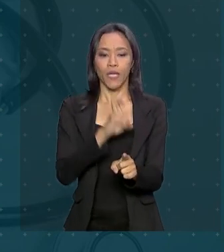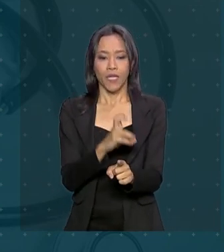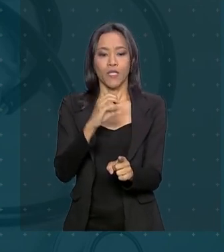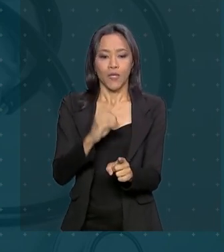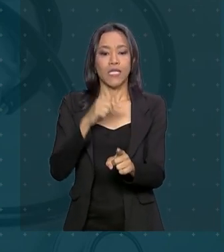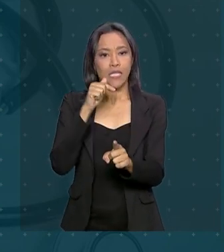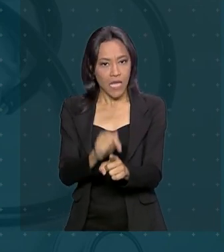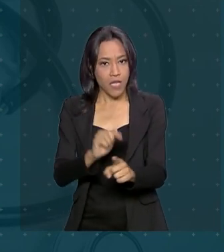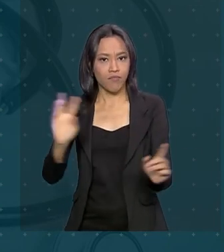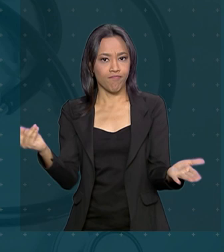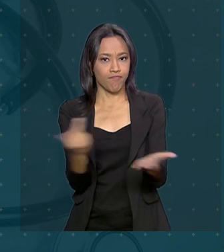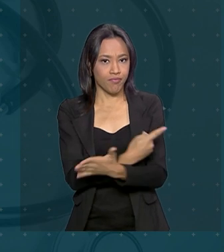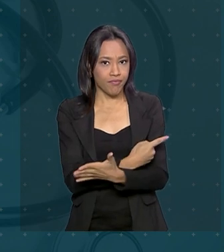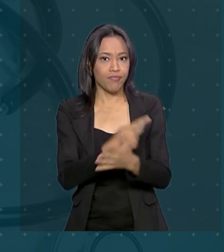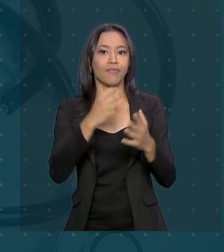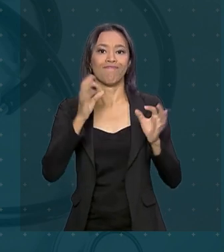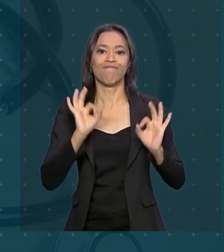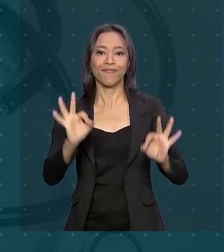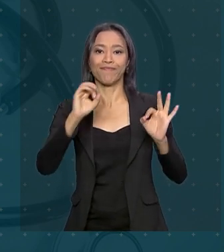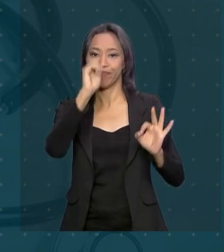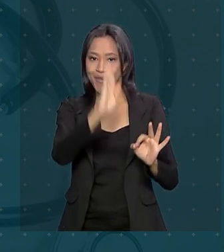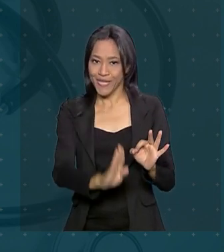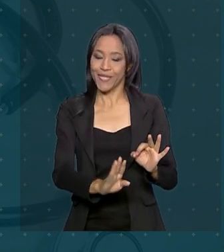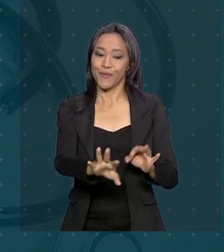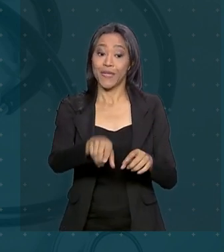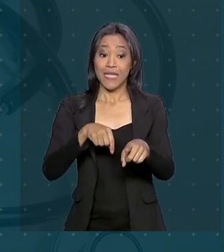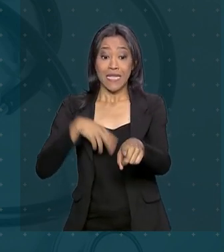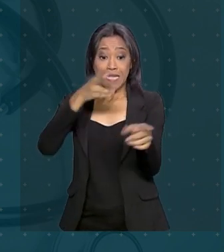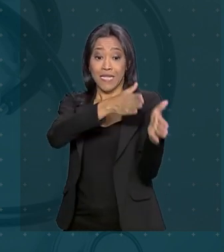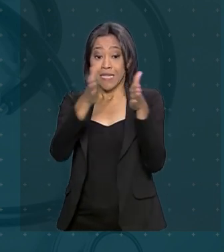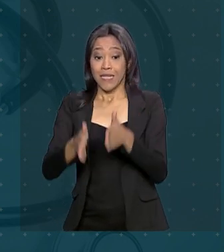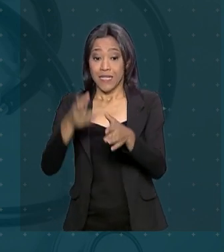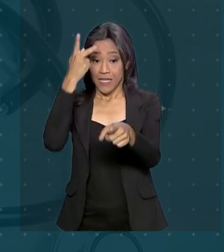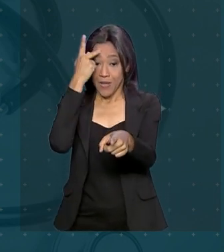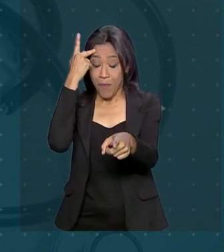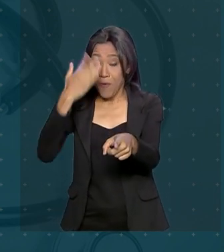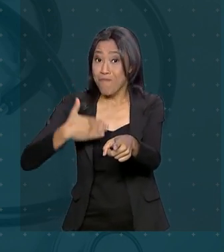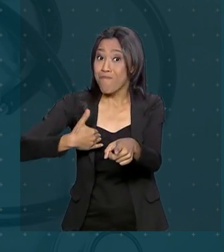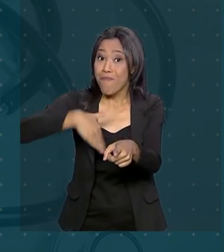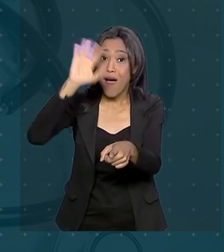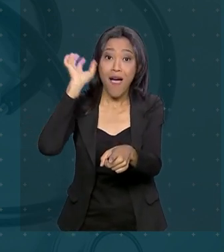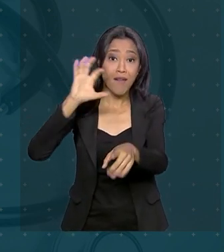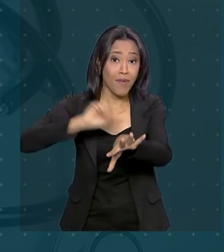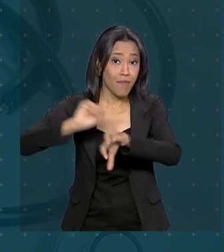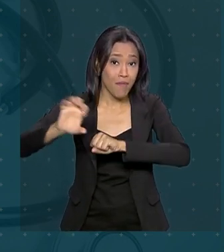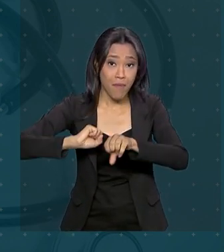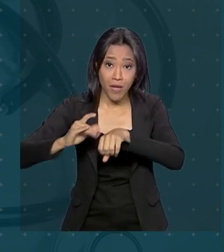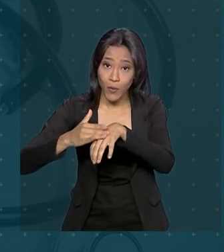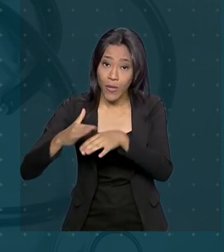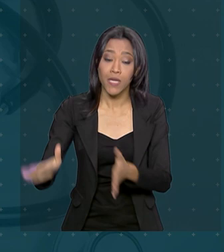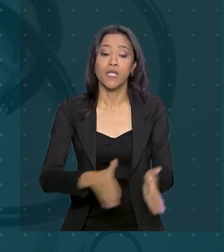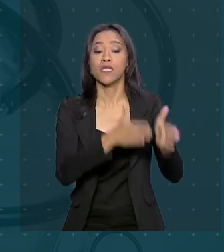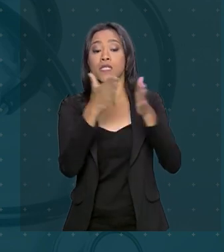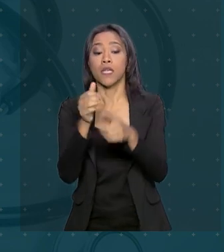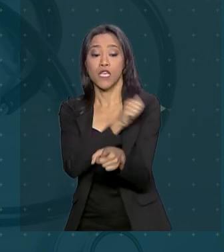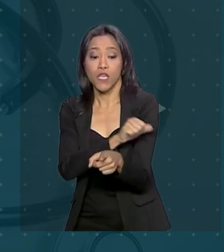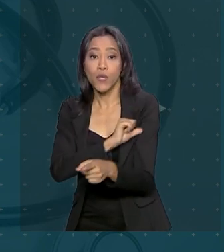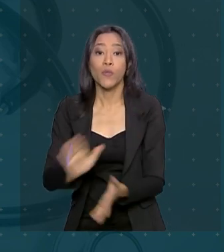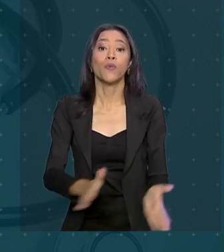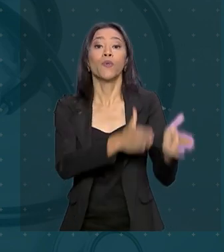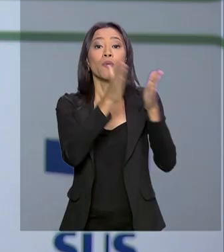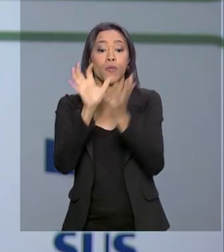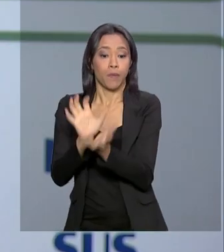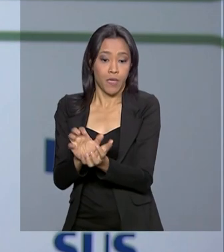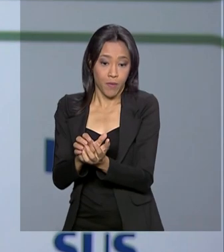de sarampo foram confirmados no Brasil. São Paulo concentra o maior registro da doença, seguido do Rio de Janeiro e de